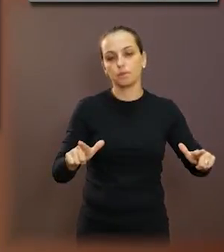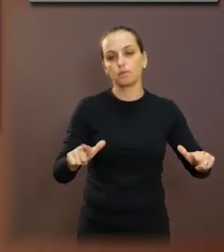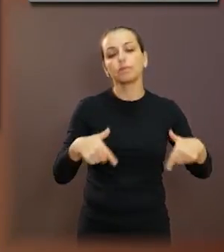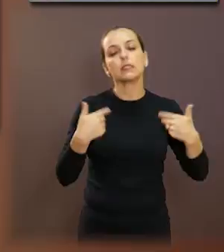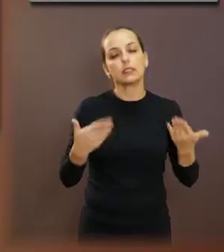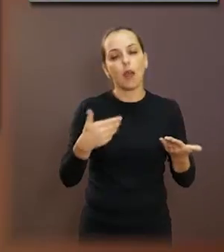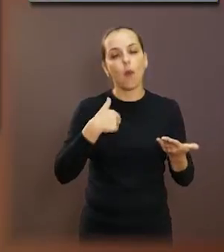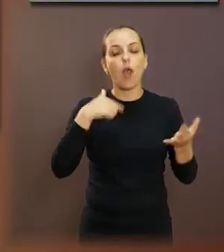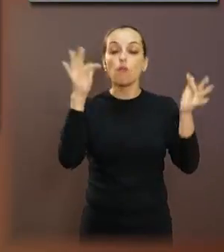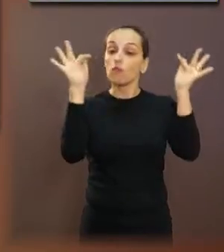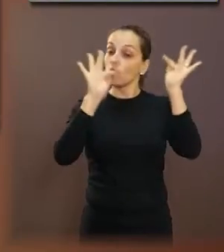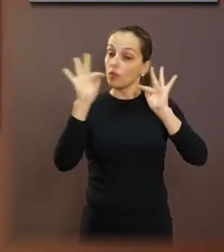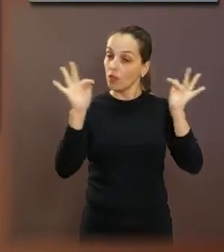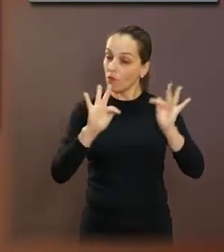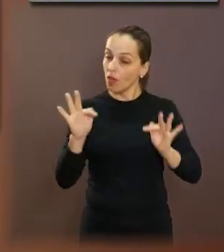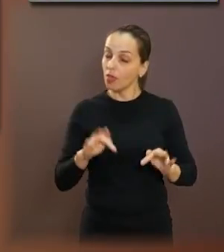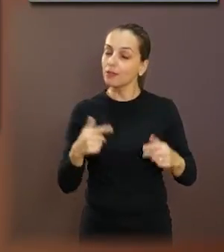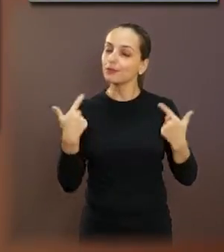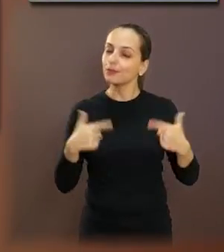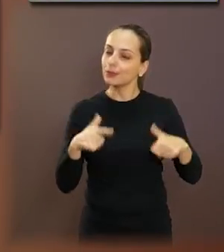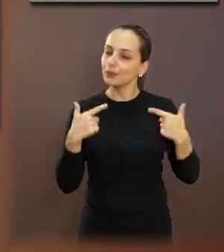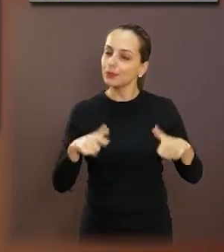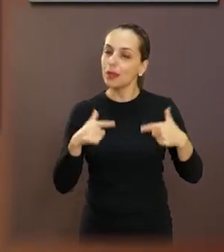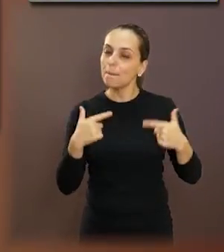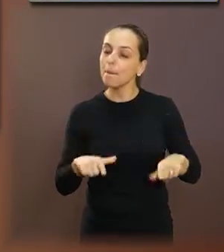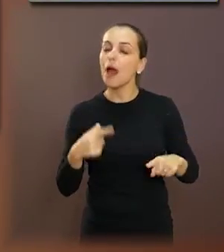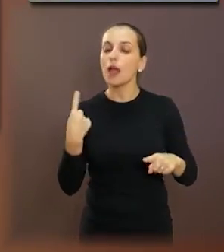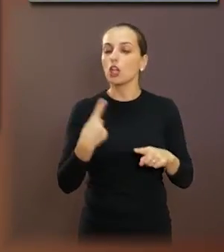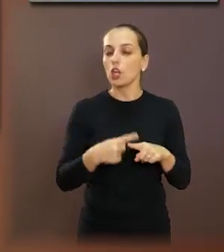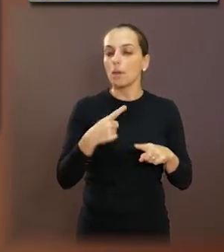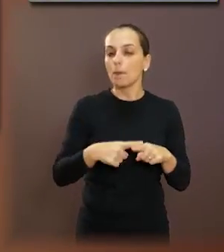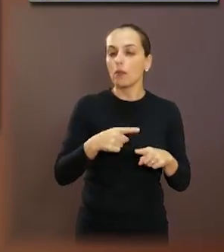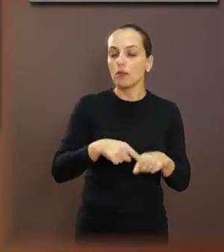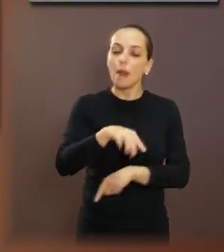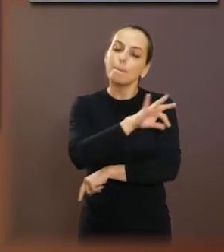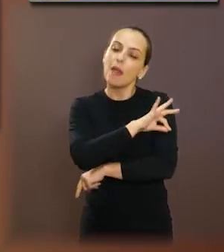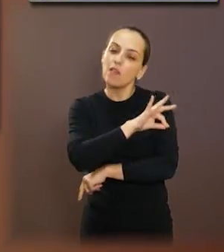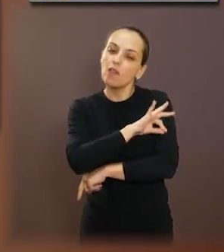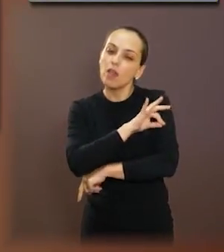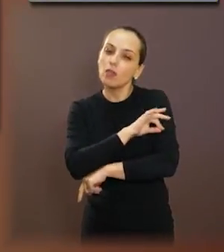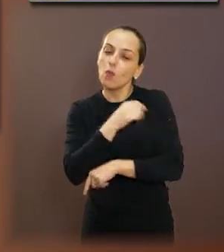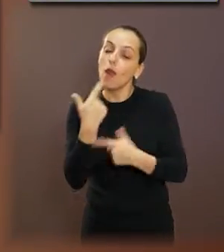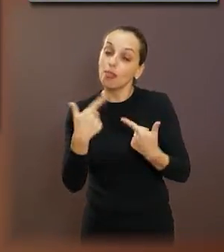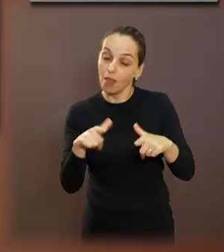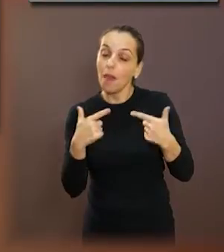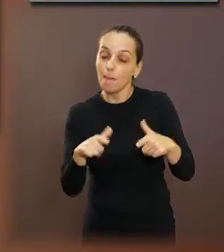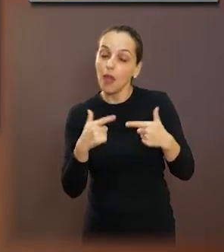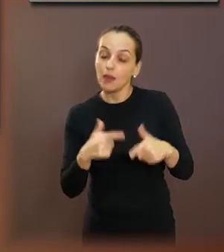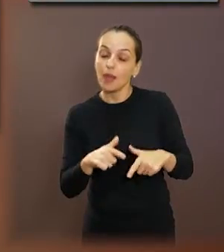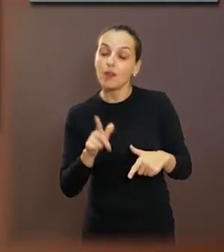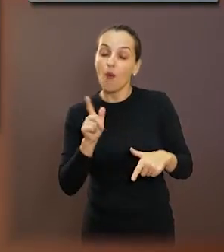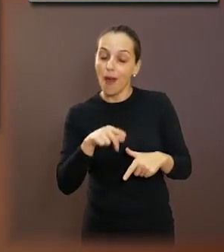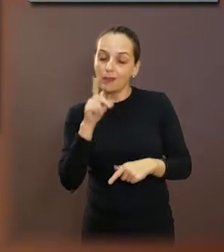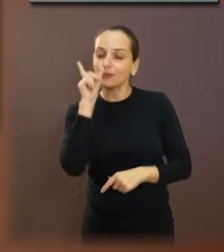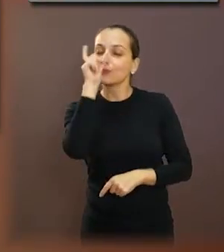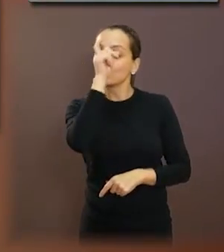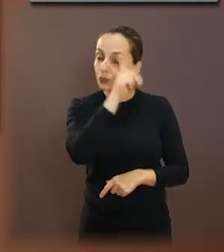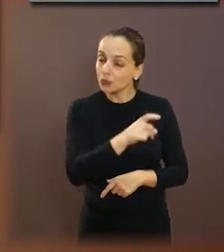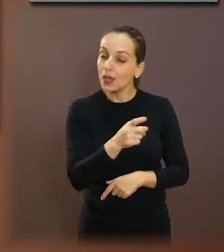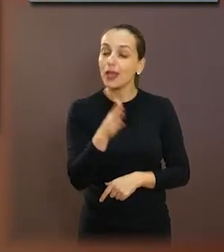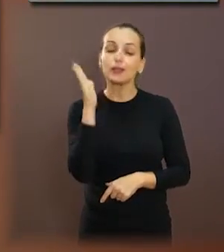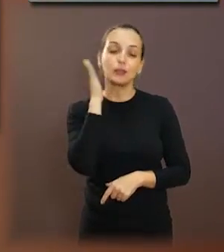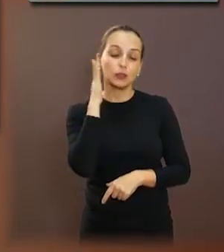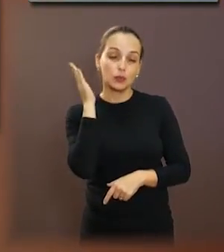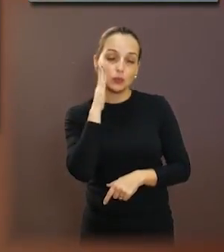Então fico muito contente com esse trabalho, essas demandas que estão sendo realizadas, né? Eu sei que não está fácil, está crítico, né? Mas